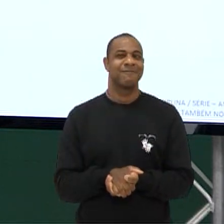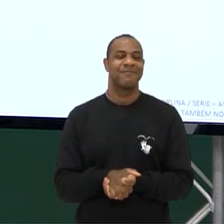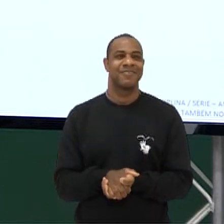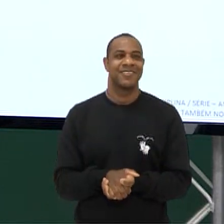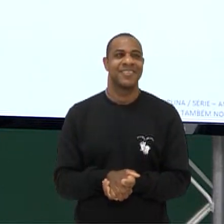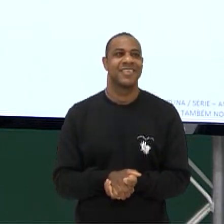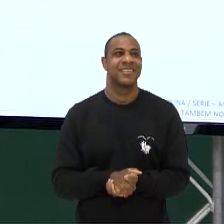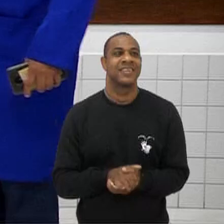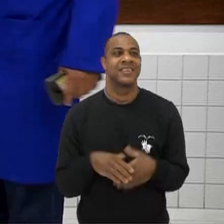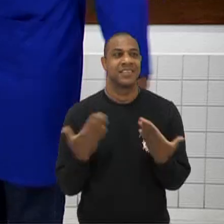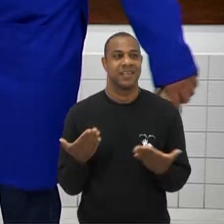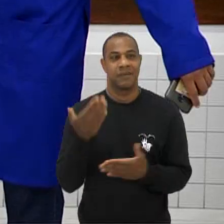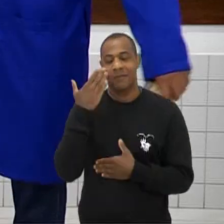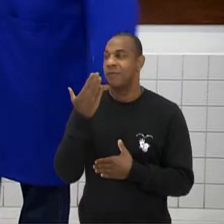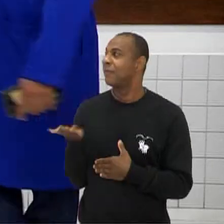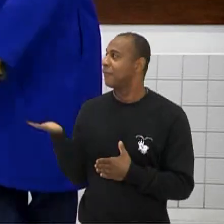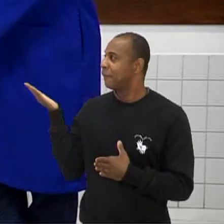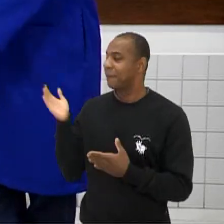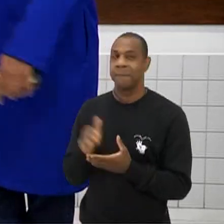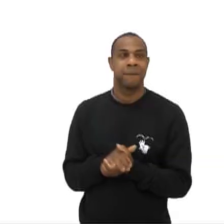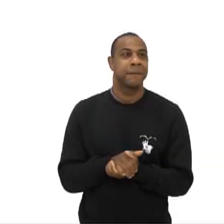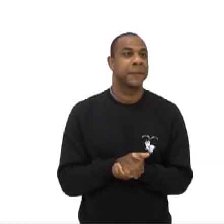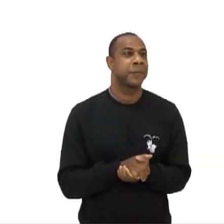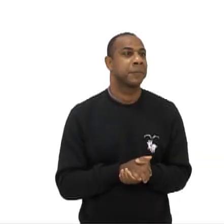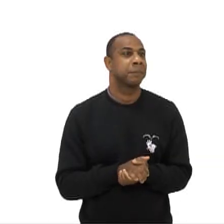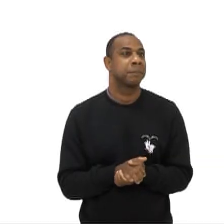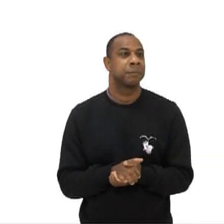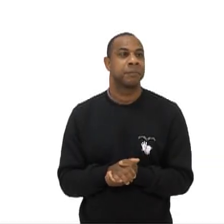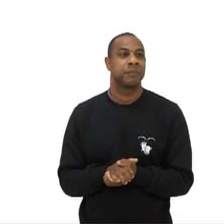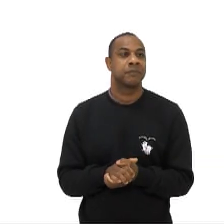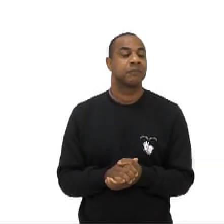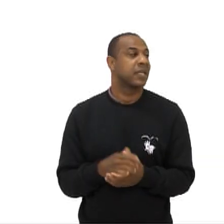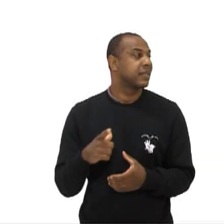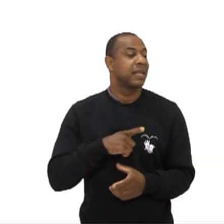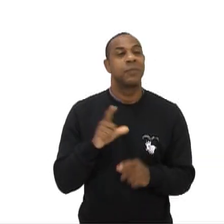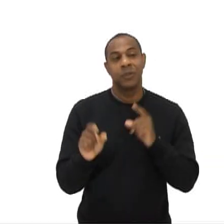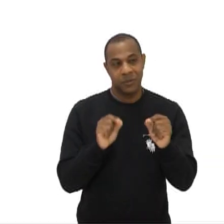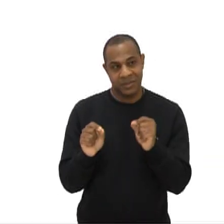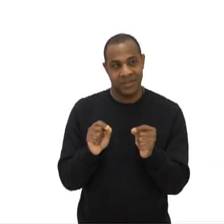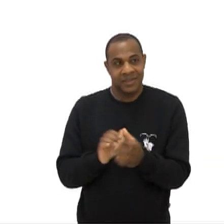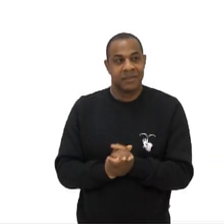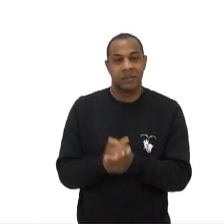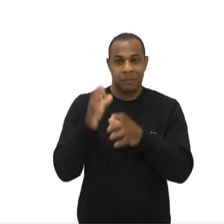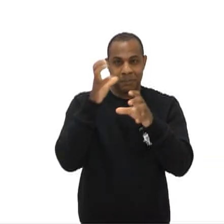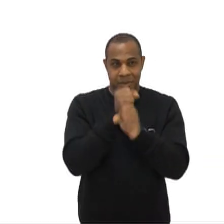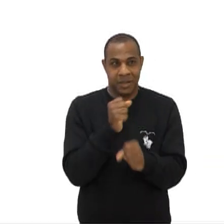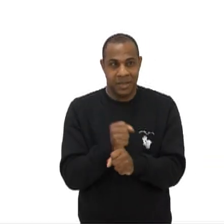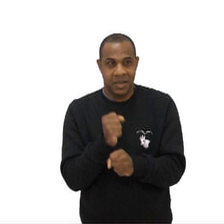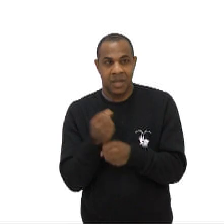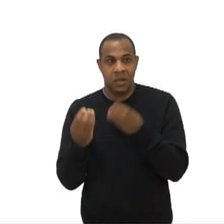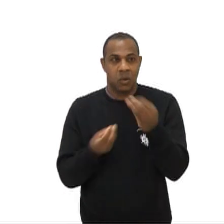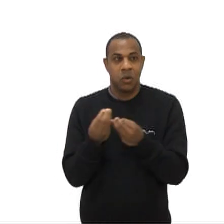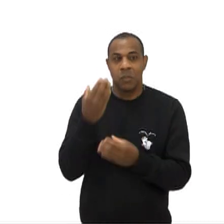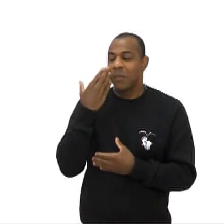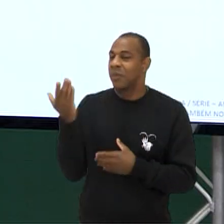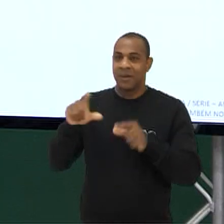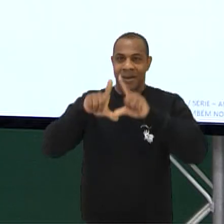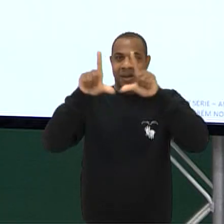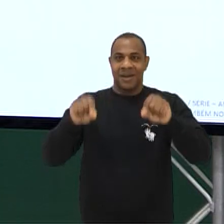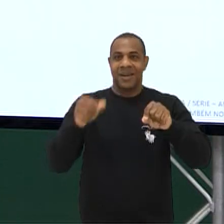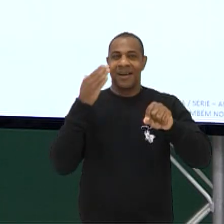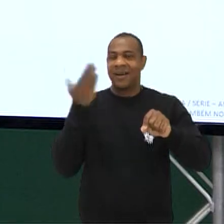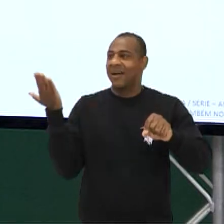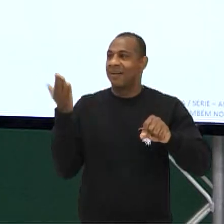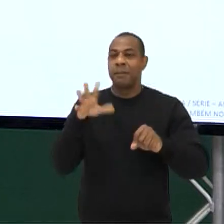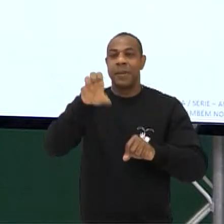Show de bola Vamos lá querido Vamos na sequência então Vamos lá Então o nós temos Só calcular a energia cinética No final de tudo isso Ou seja